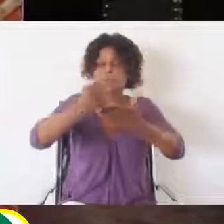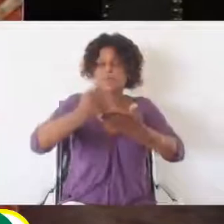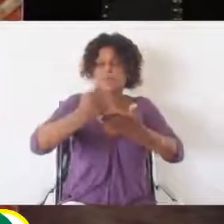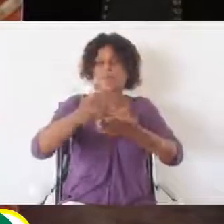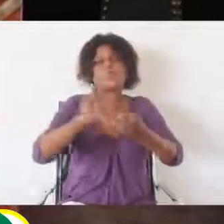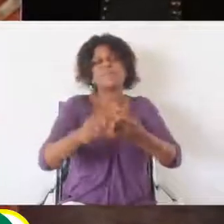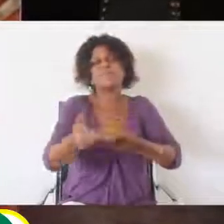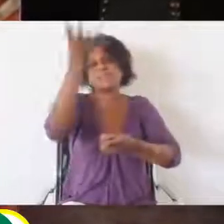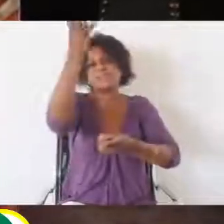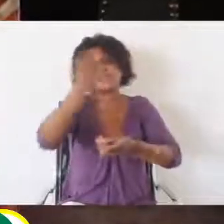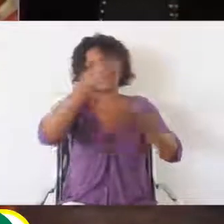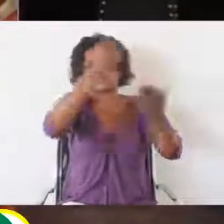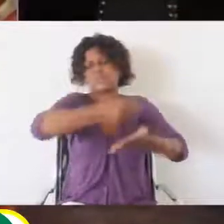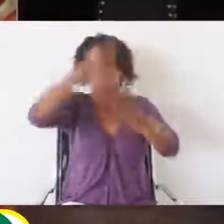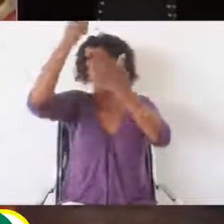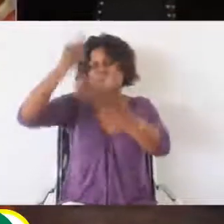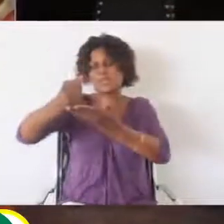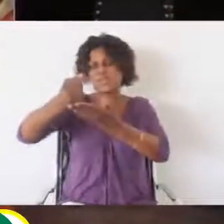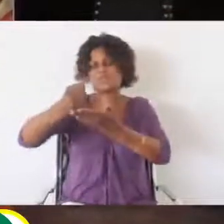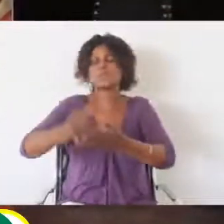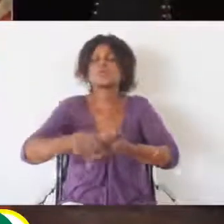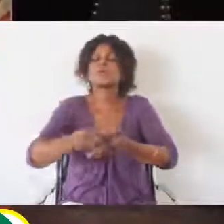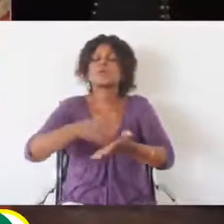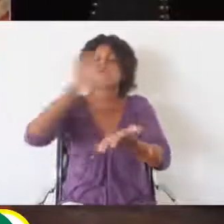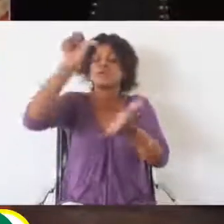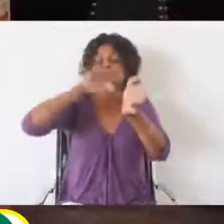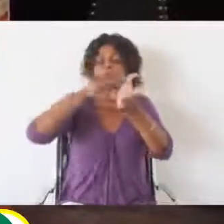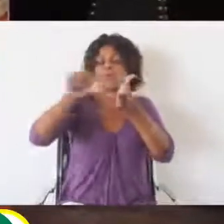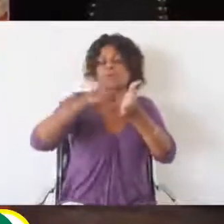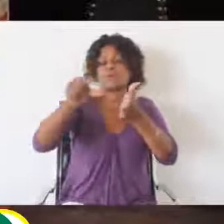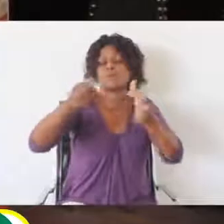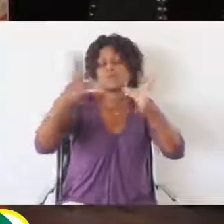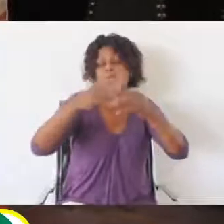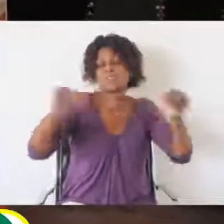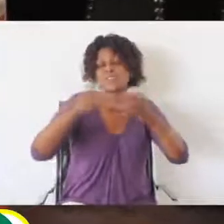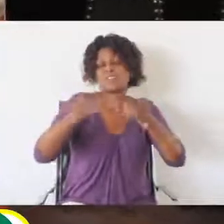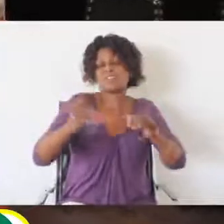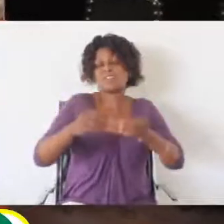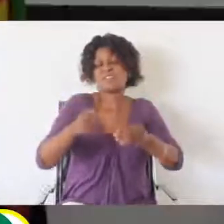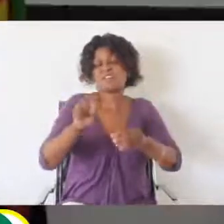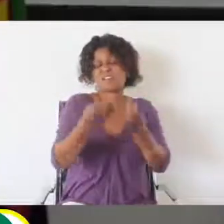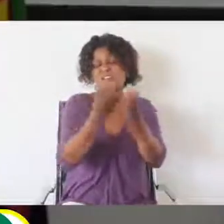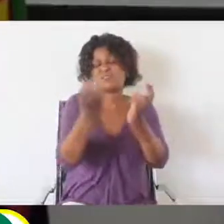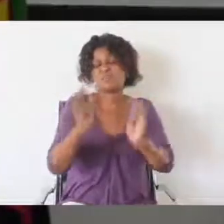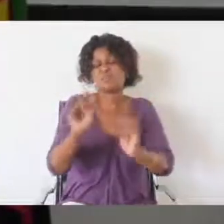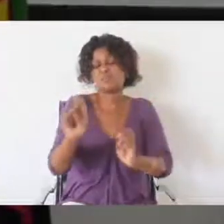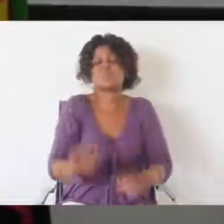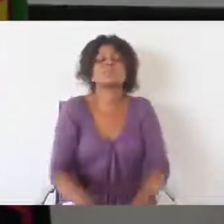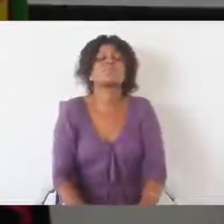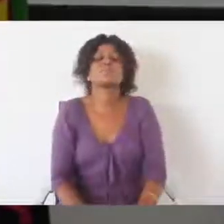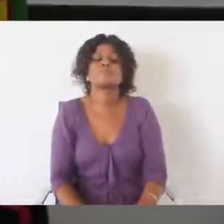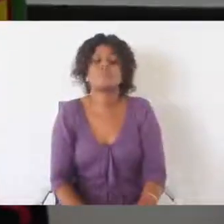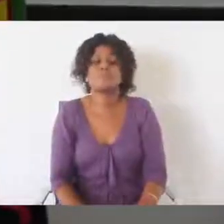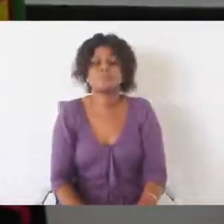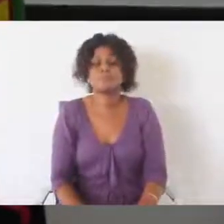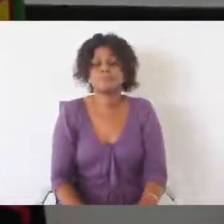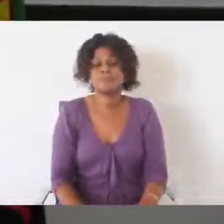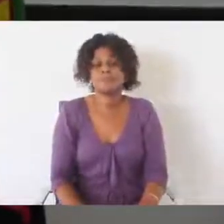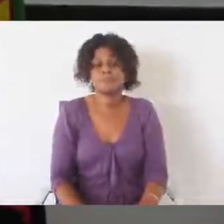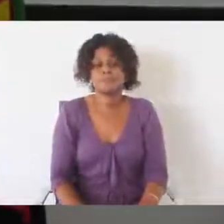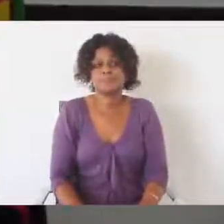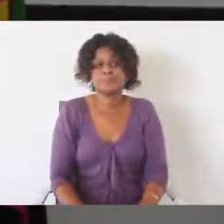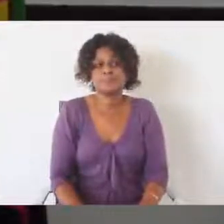aliviar o encargo na obtenção deste equipamento de proteção individual dos estudantes. Nestas circunstâncias